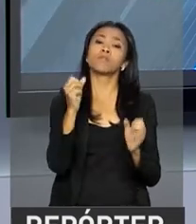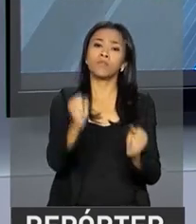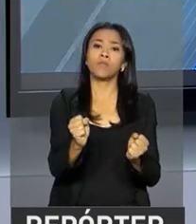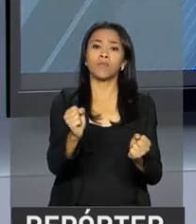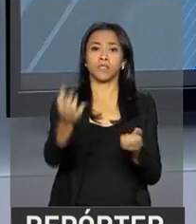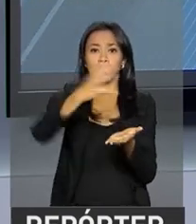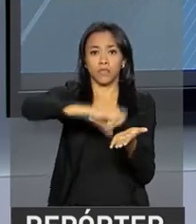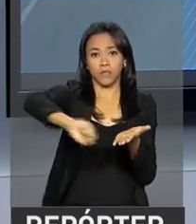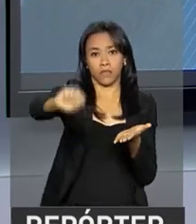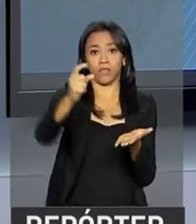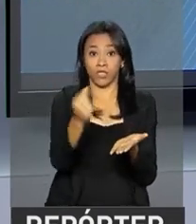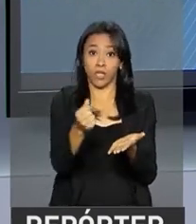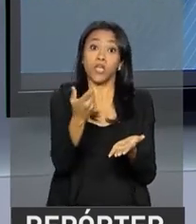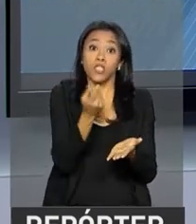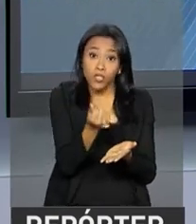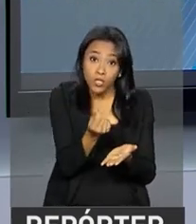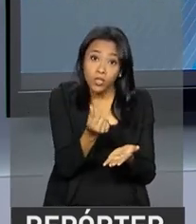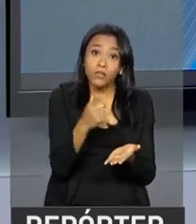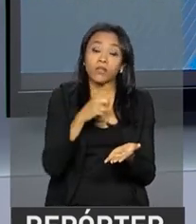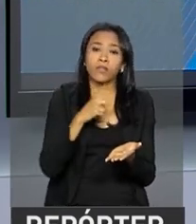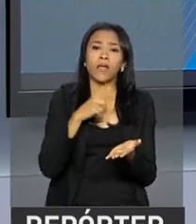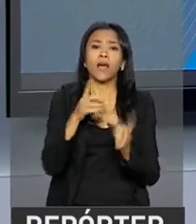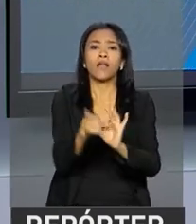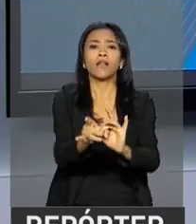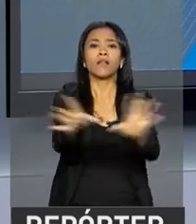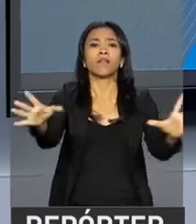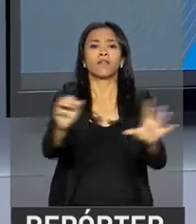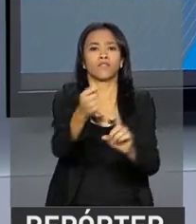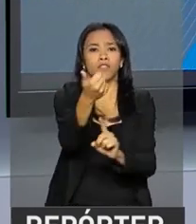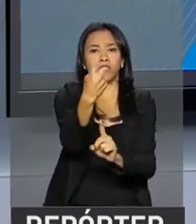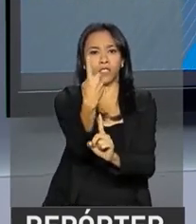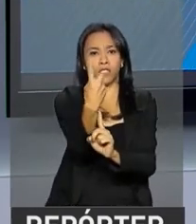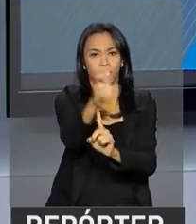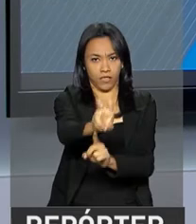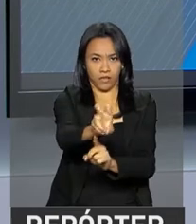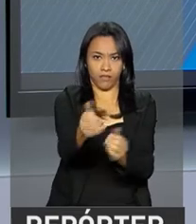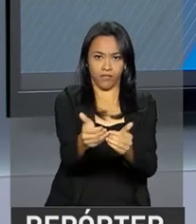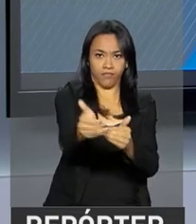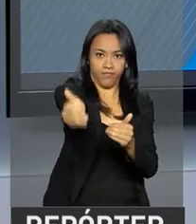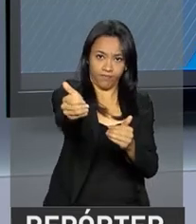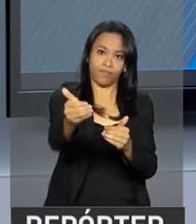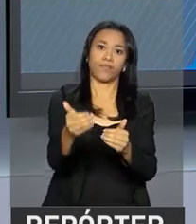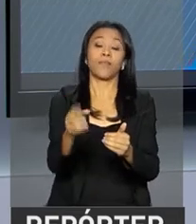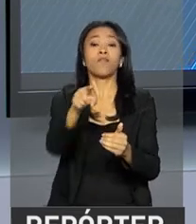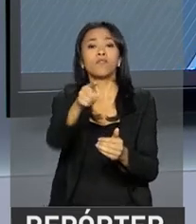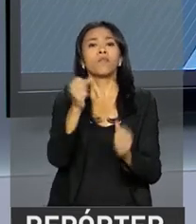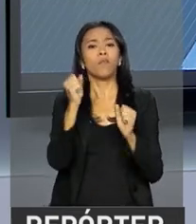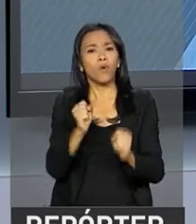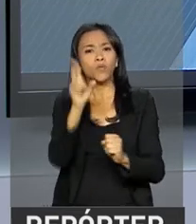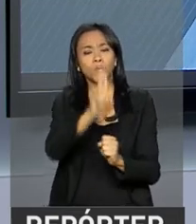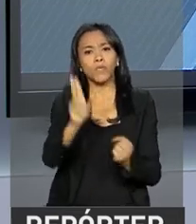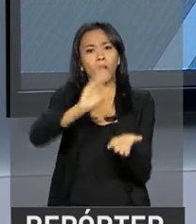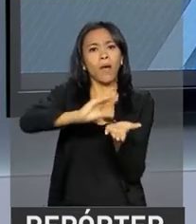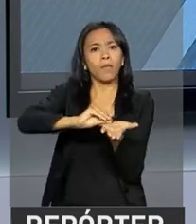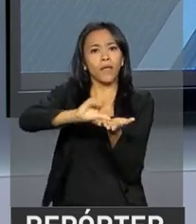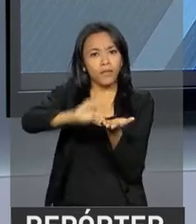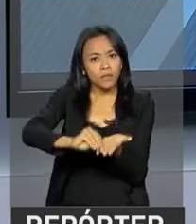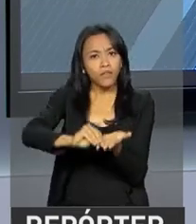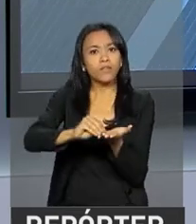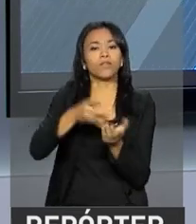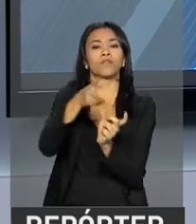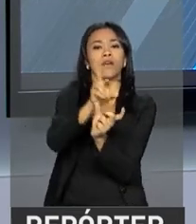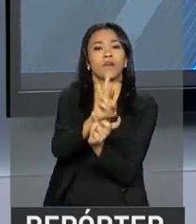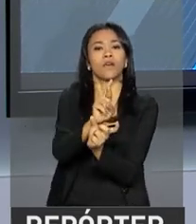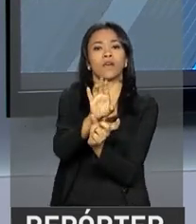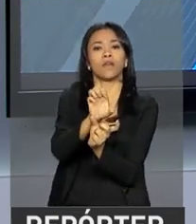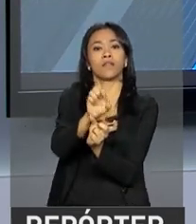está disponível no próximo dia 15. Para fazer a consulta, você pode usar o aplicativo da Receita